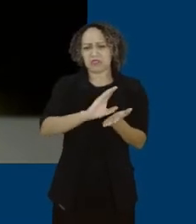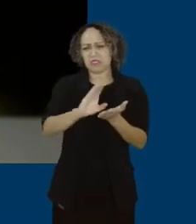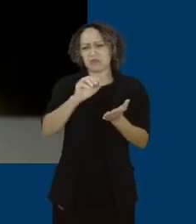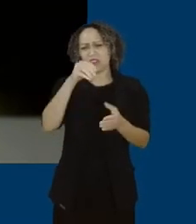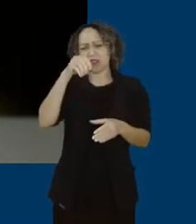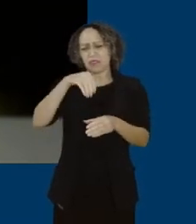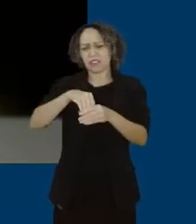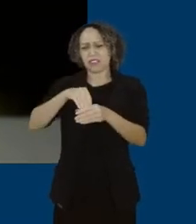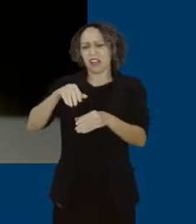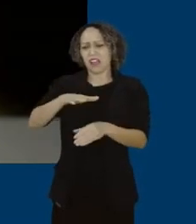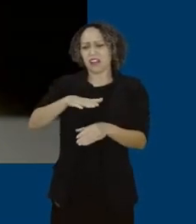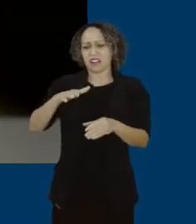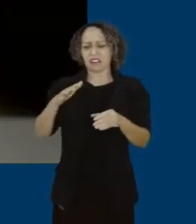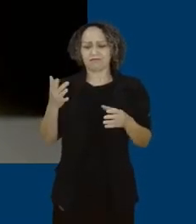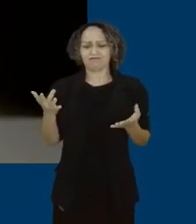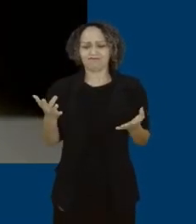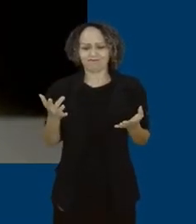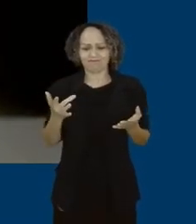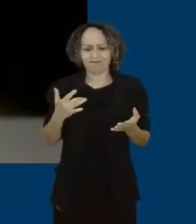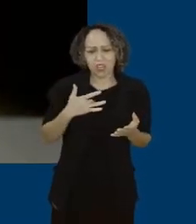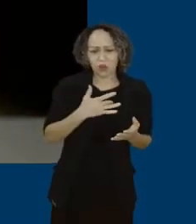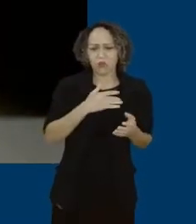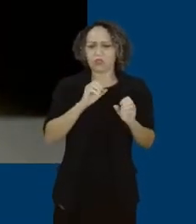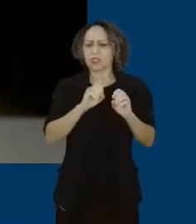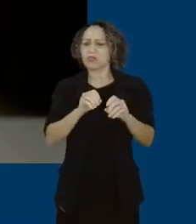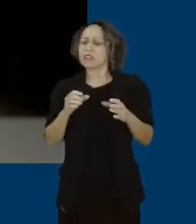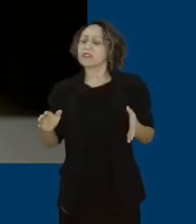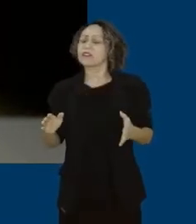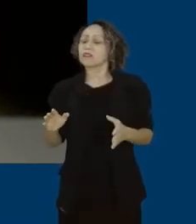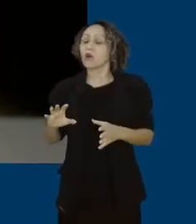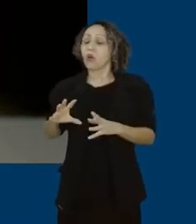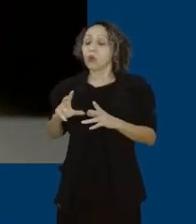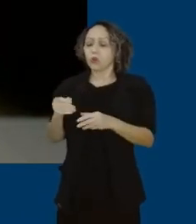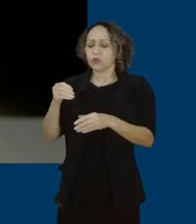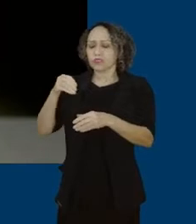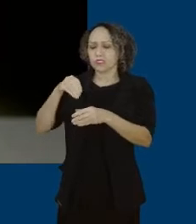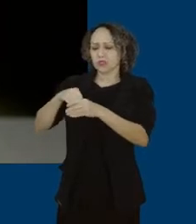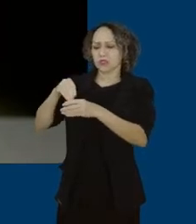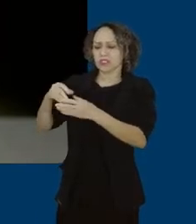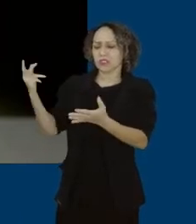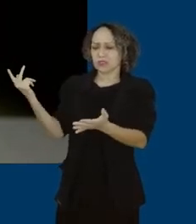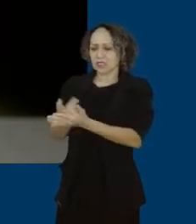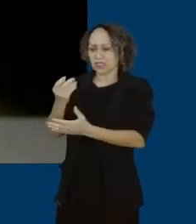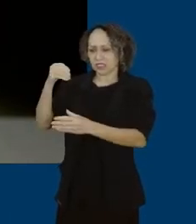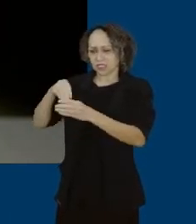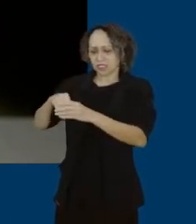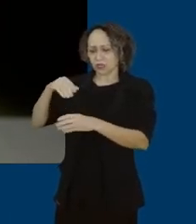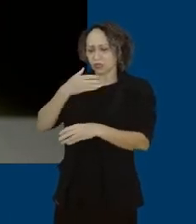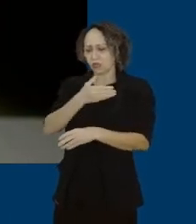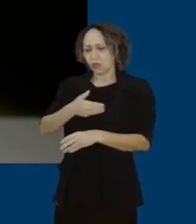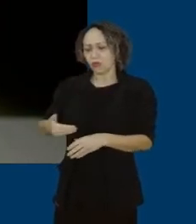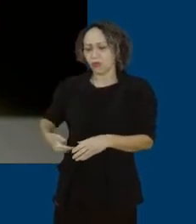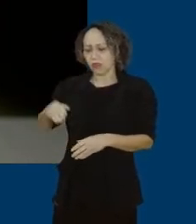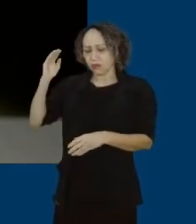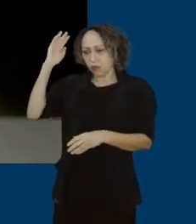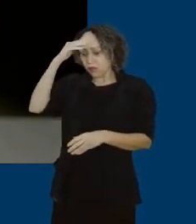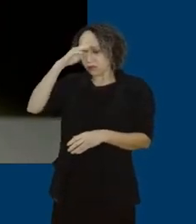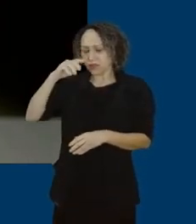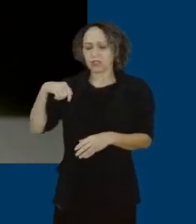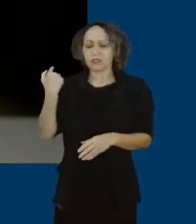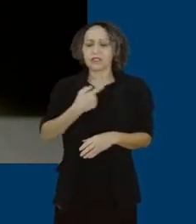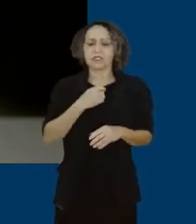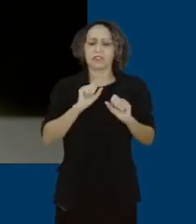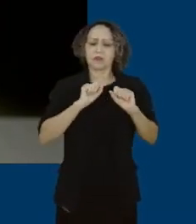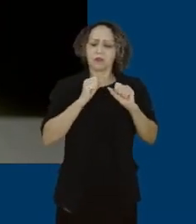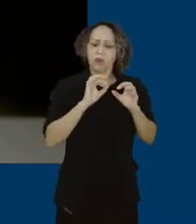nós estamos vendo por parte do governo Bolsonaro, nós temos que reagir politicamente, nos organizar, fazer com que a gente